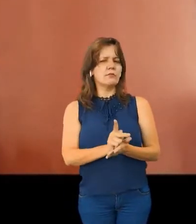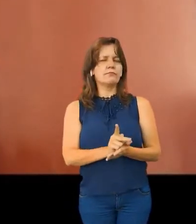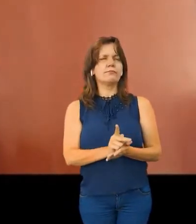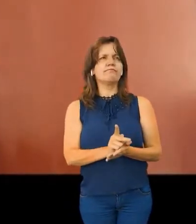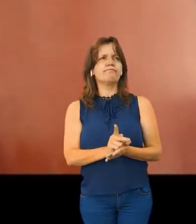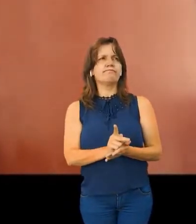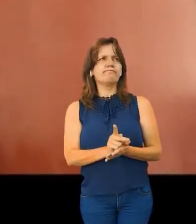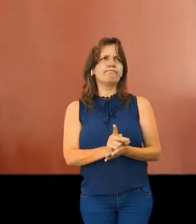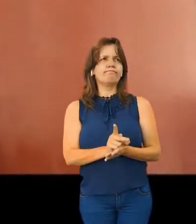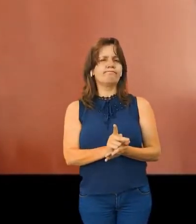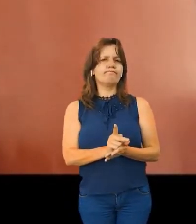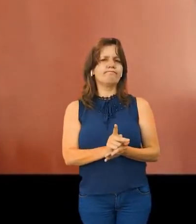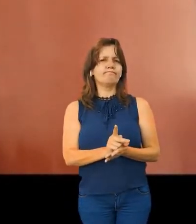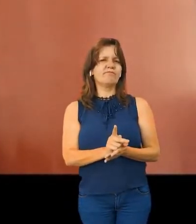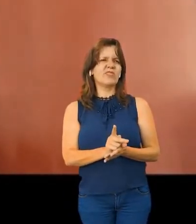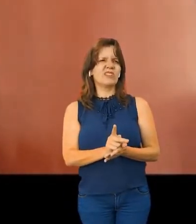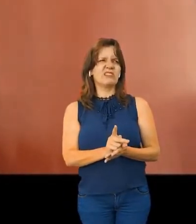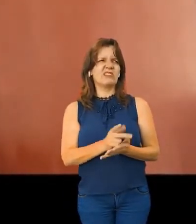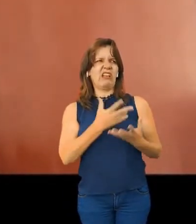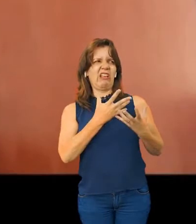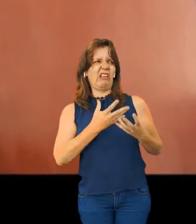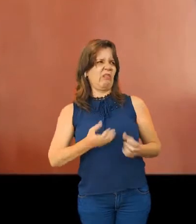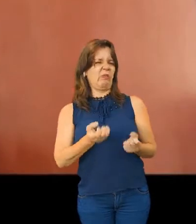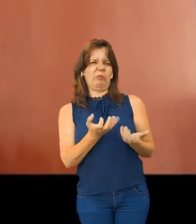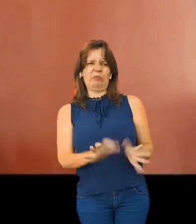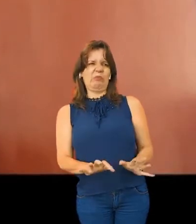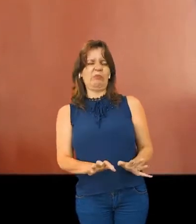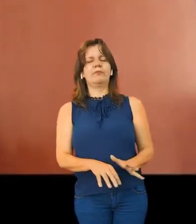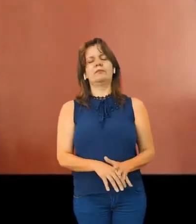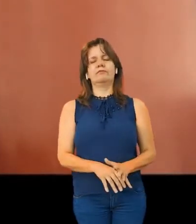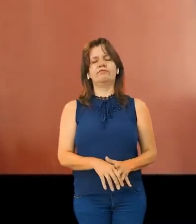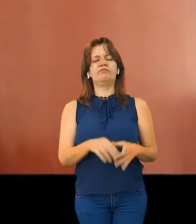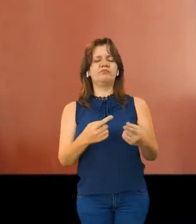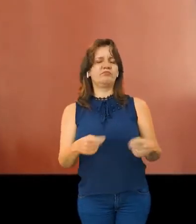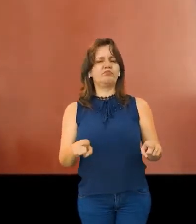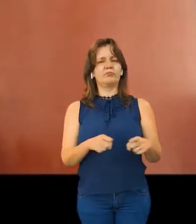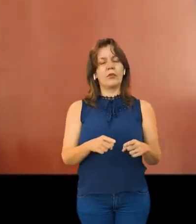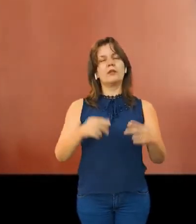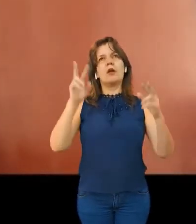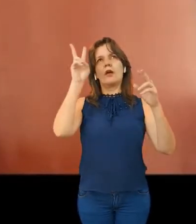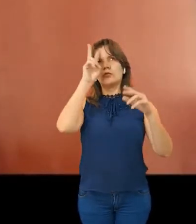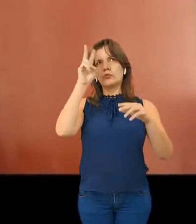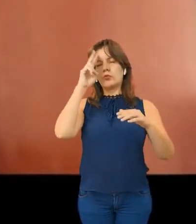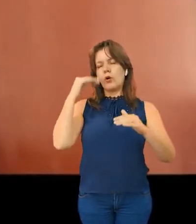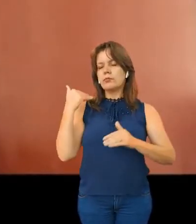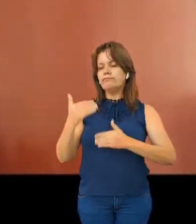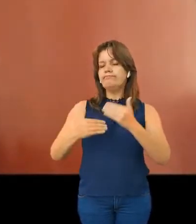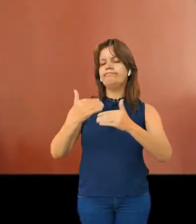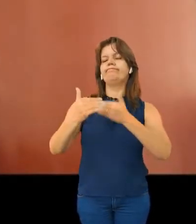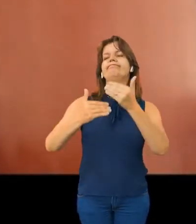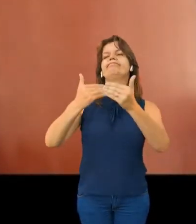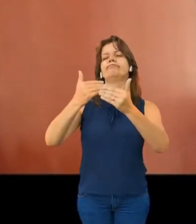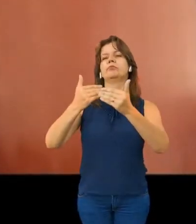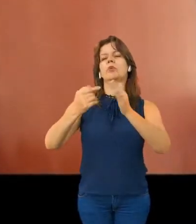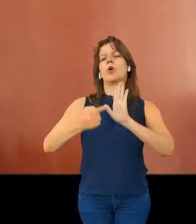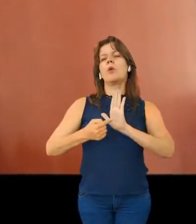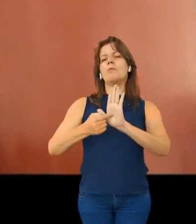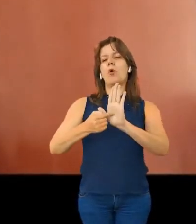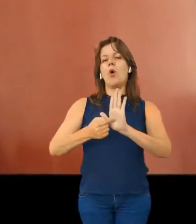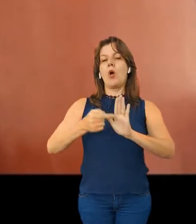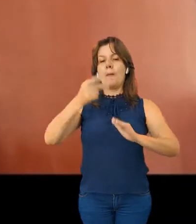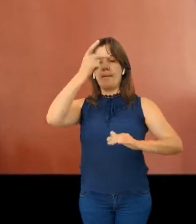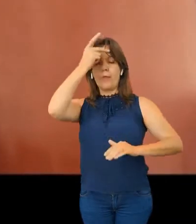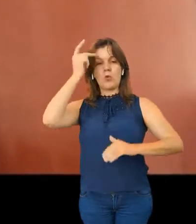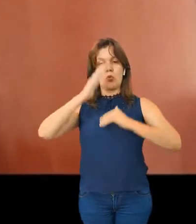recusaram aderir a esse gênero musical. Então são inúmeras histórias em que os